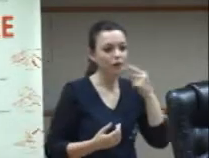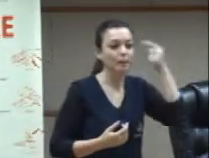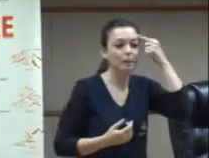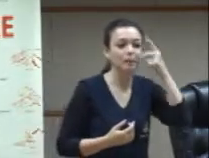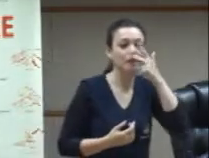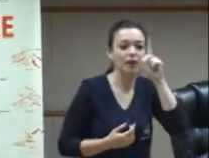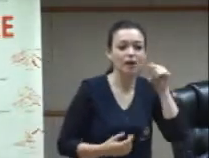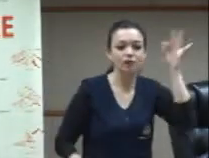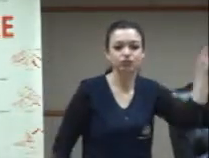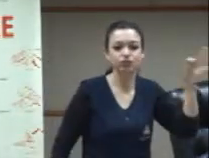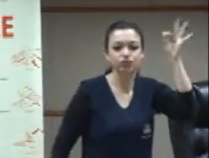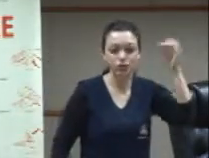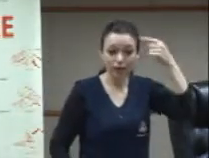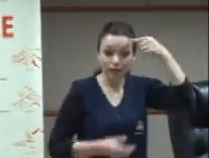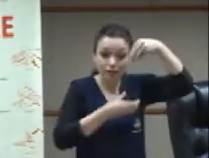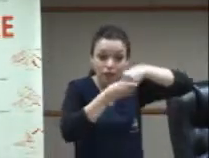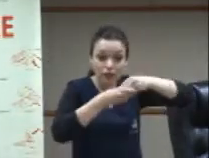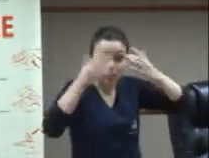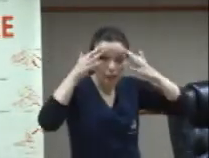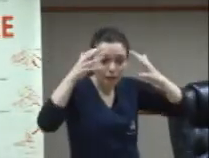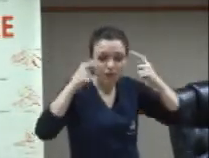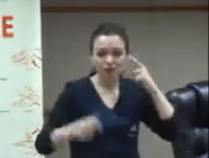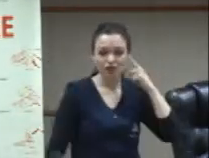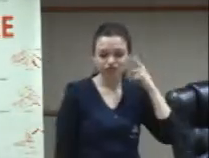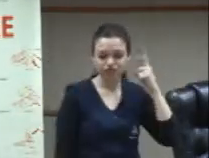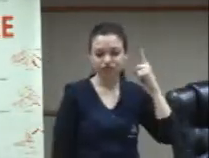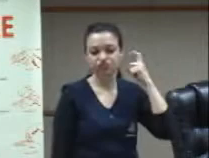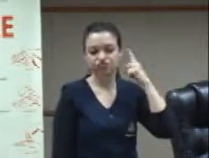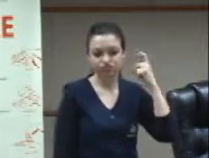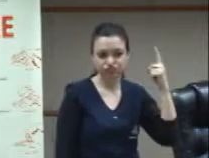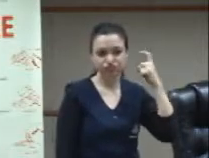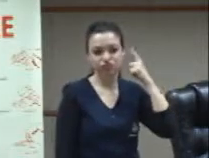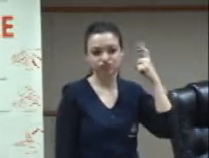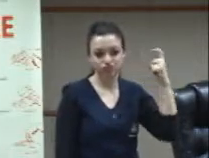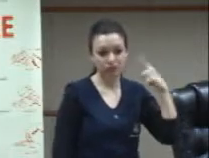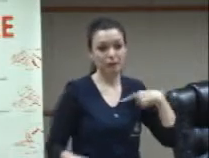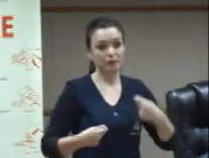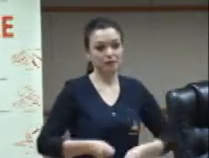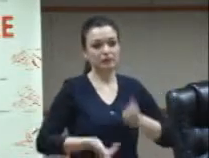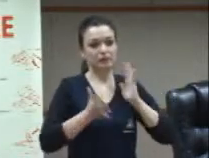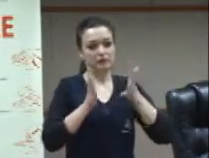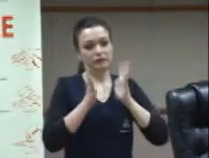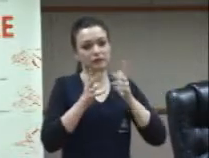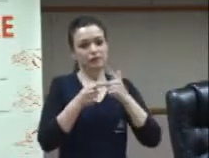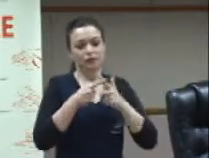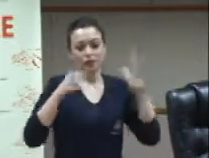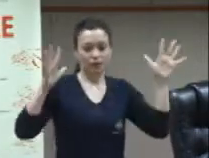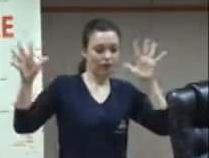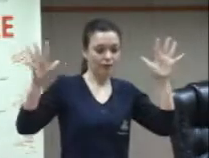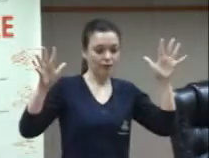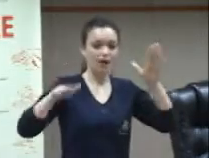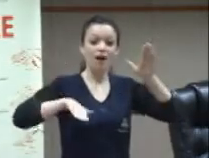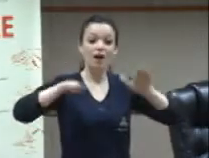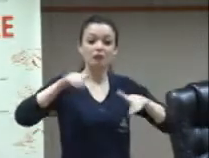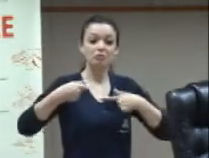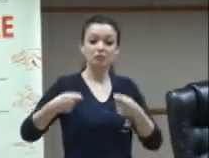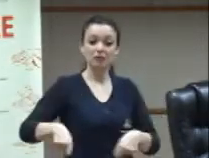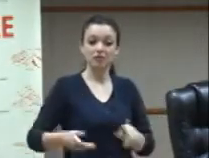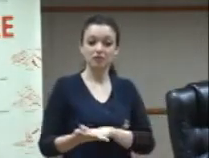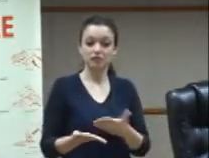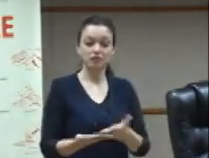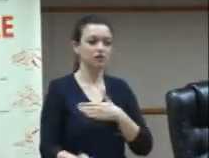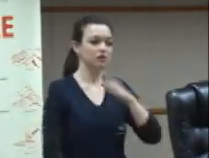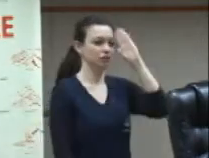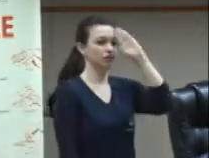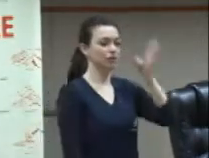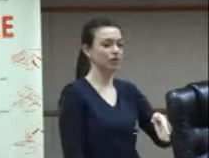o dia inteiro então por vezes ele se vale da língua dos sinais e precisa do intérprete e por vezes ele não precisa desse intérprete ele